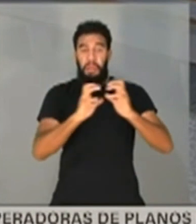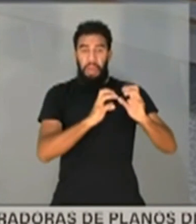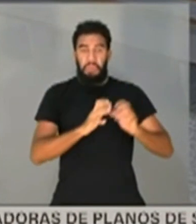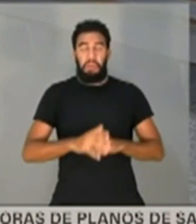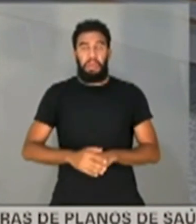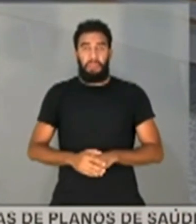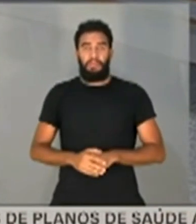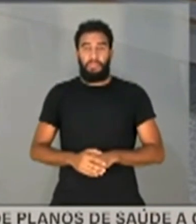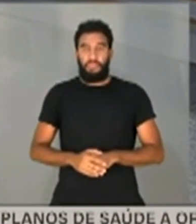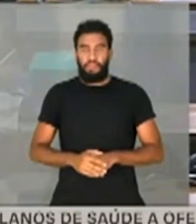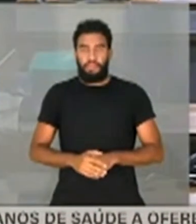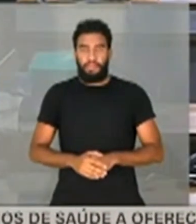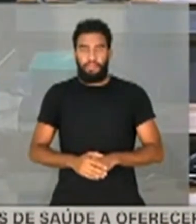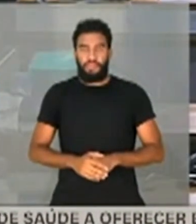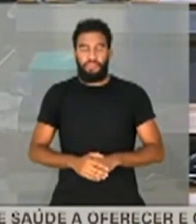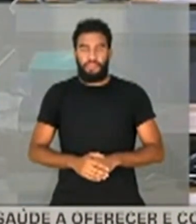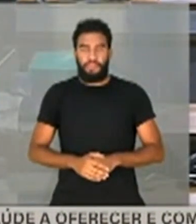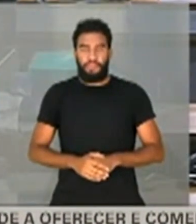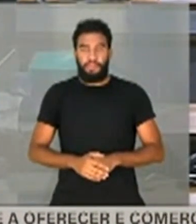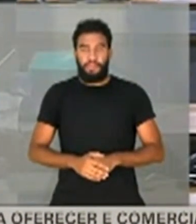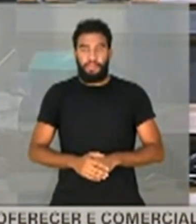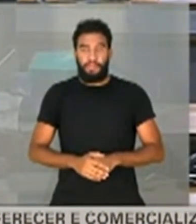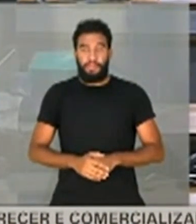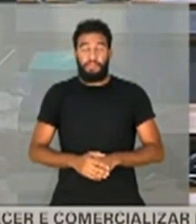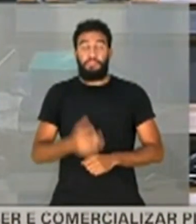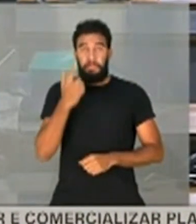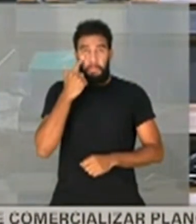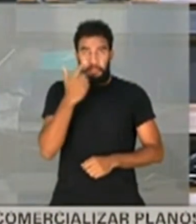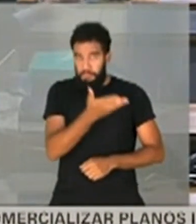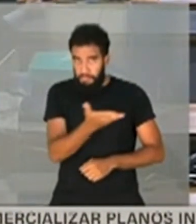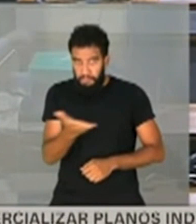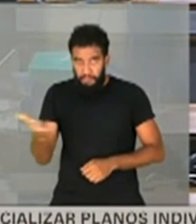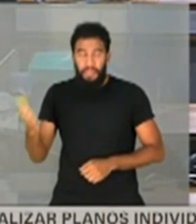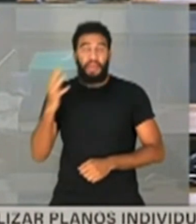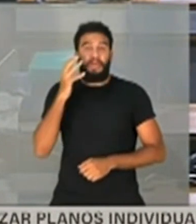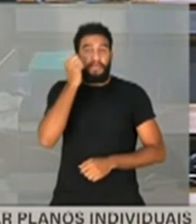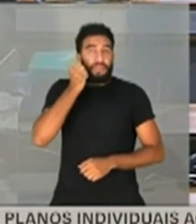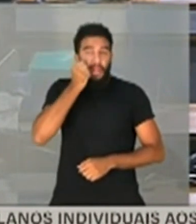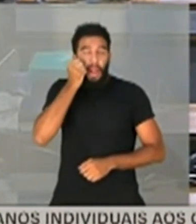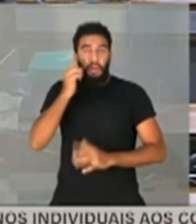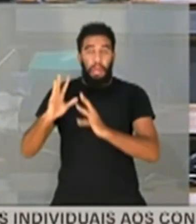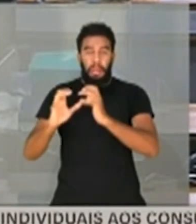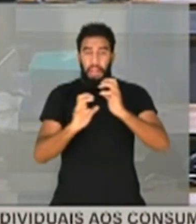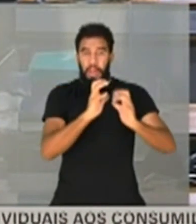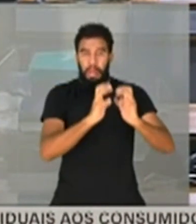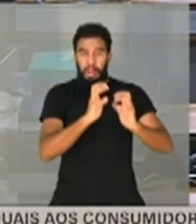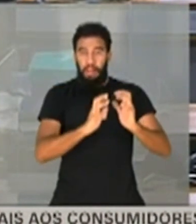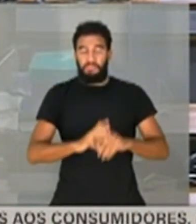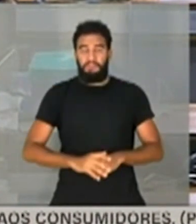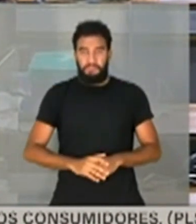de Bolsonaro. Moleque, descarado. O não tem prova de renda europeia. A senhora está me acusando de uma coisa que acusando. senhor machista.